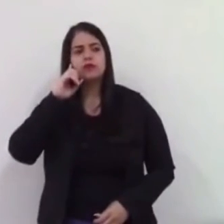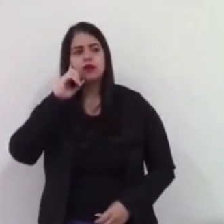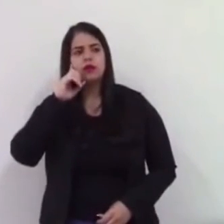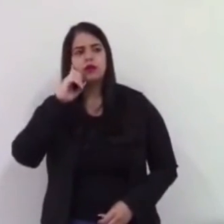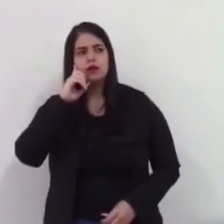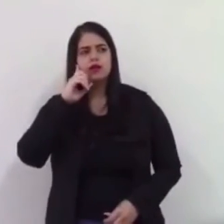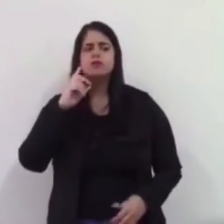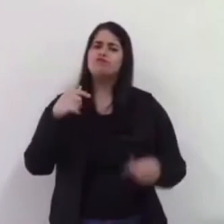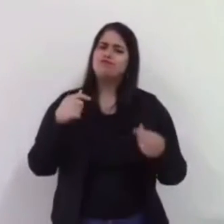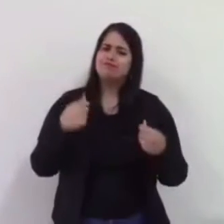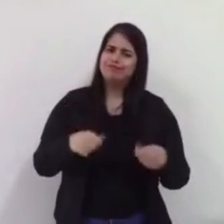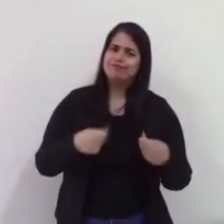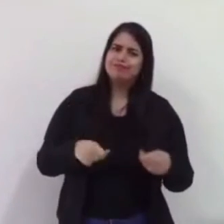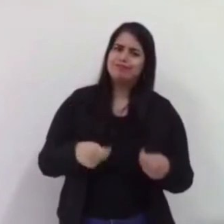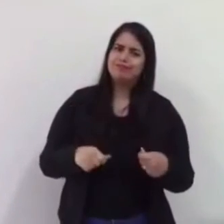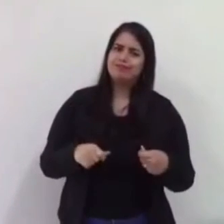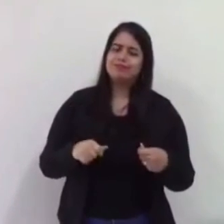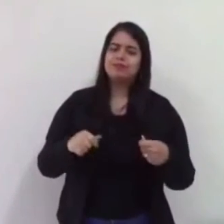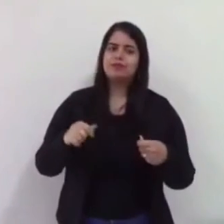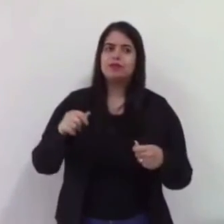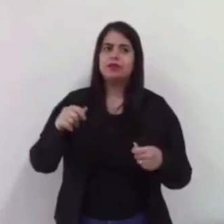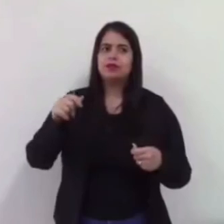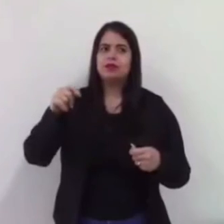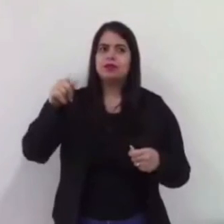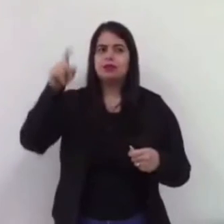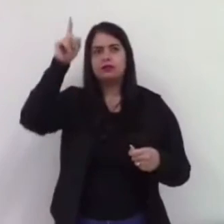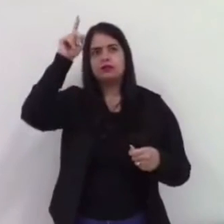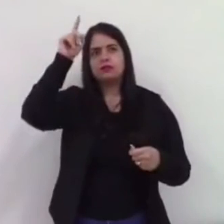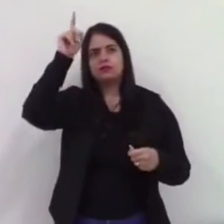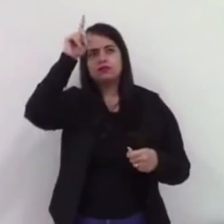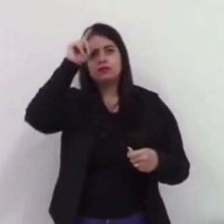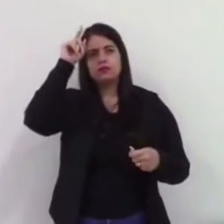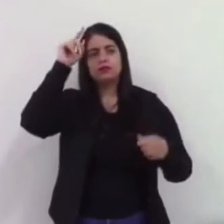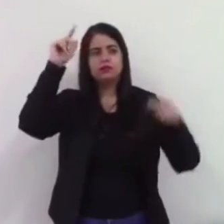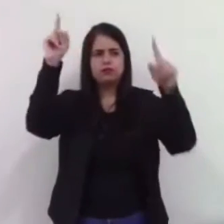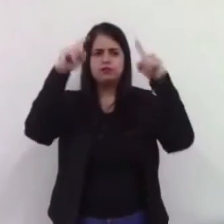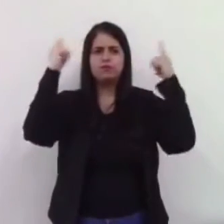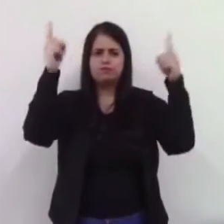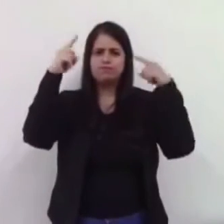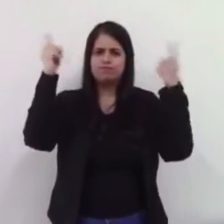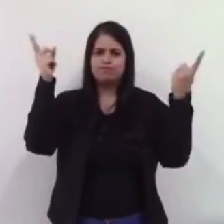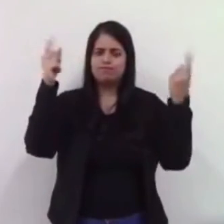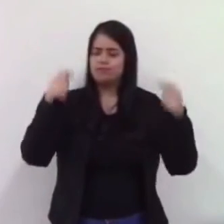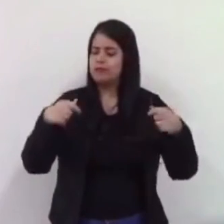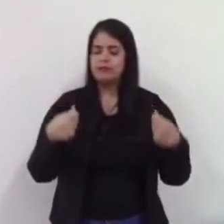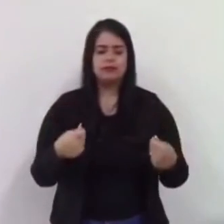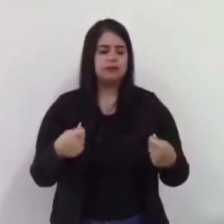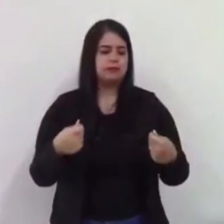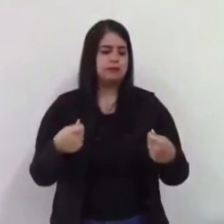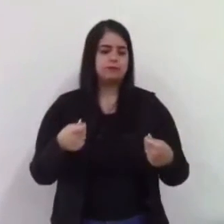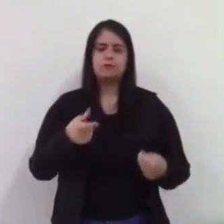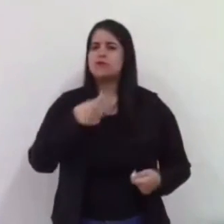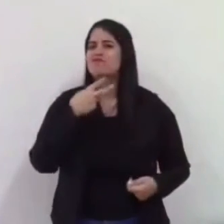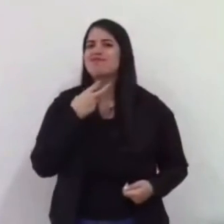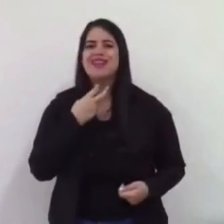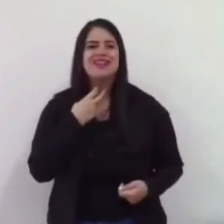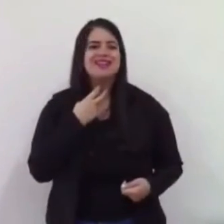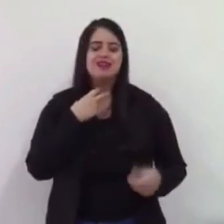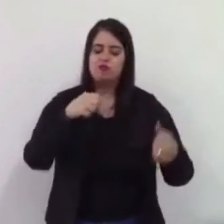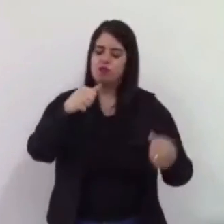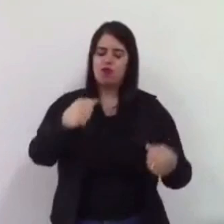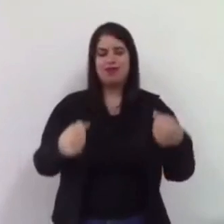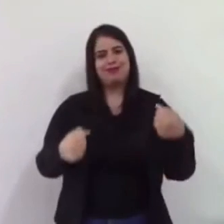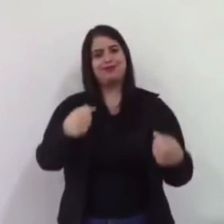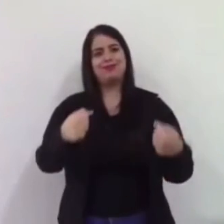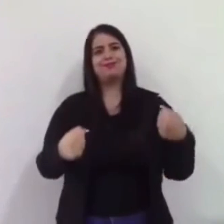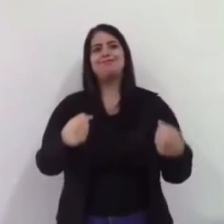para ir buscar a anunciada, porque ela tem 76 anos, não pode vir no meu carro. Mas, tanto, Paulo